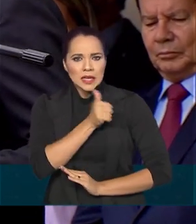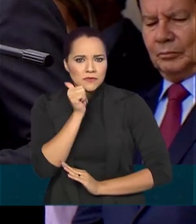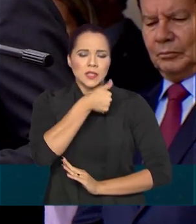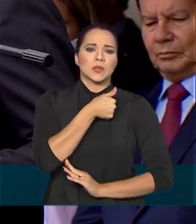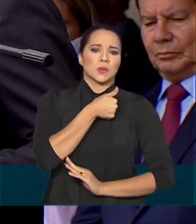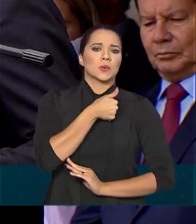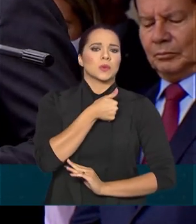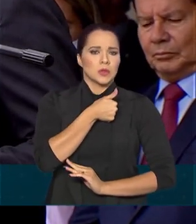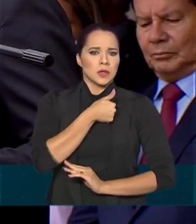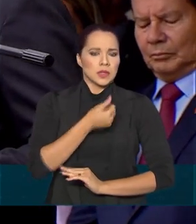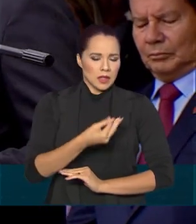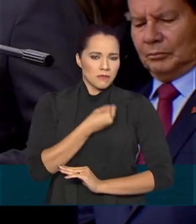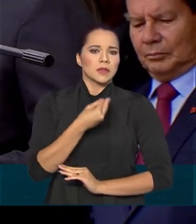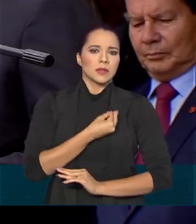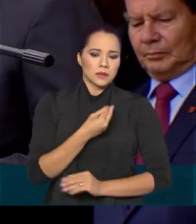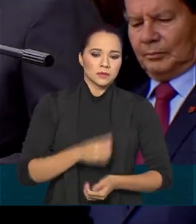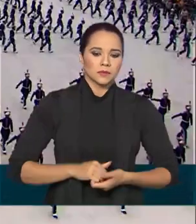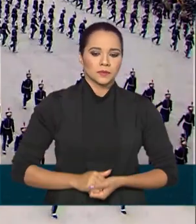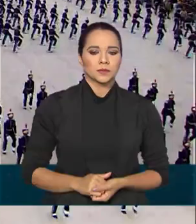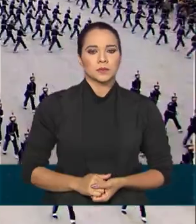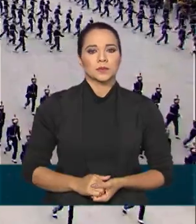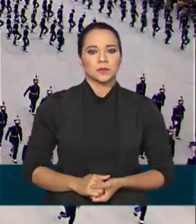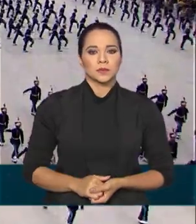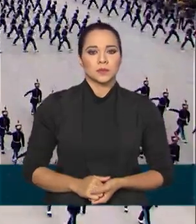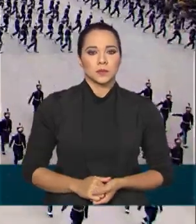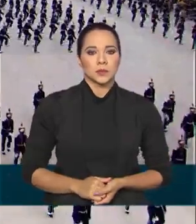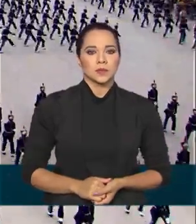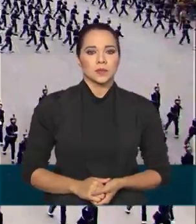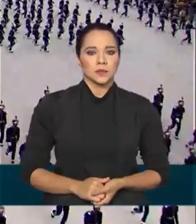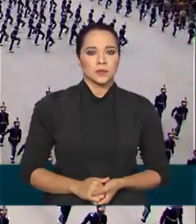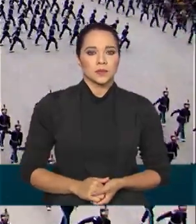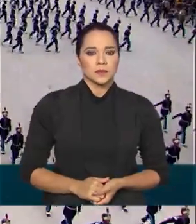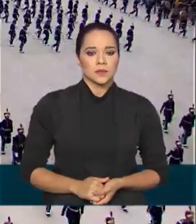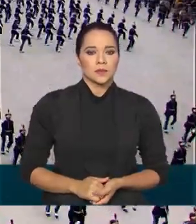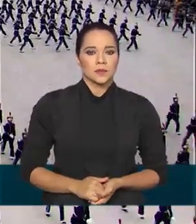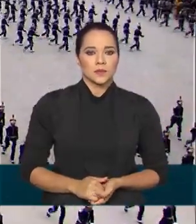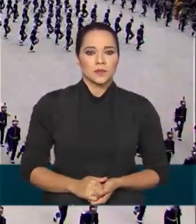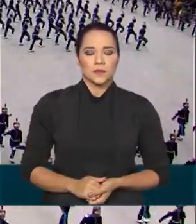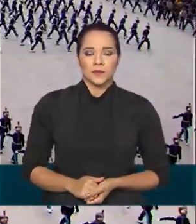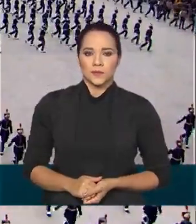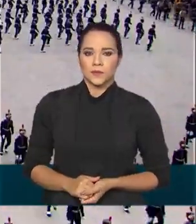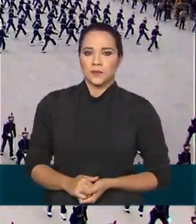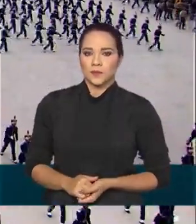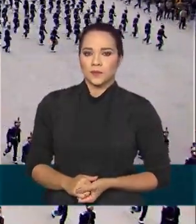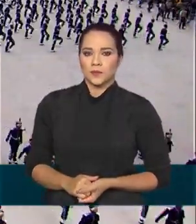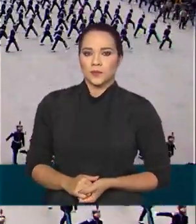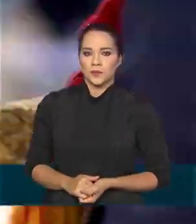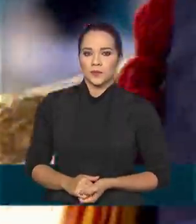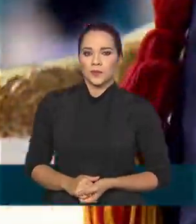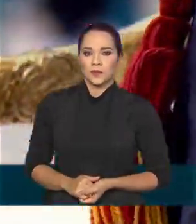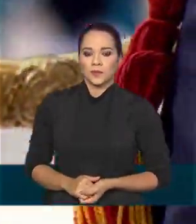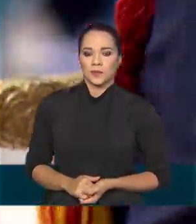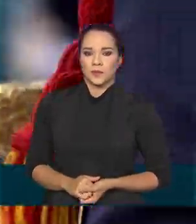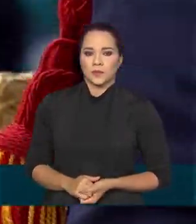com o sacrifício da própria vida. 1, 2, 3, 5,